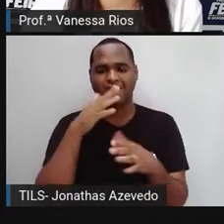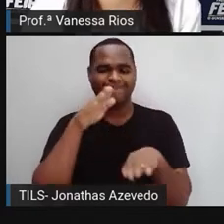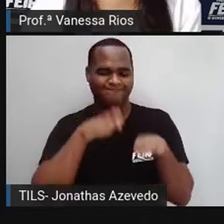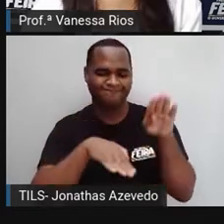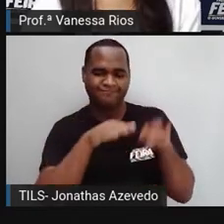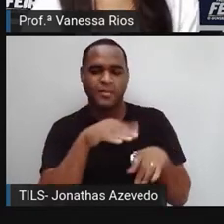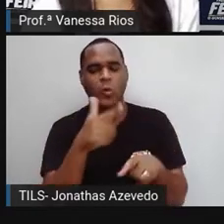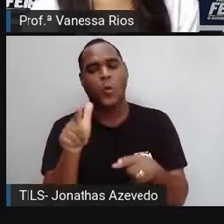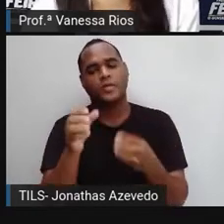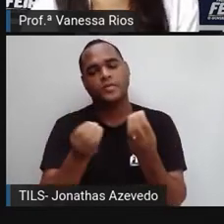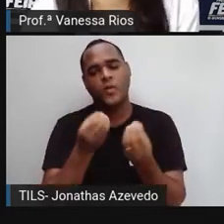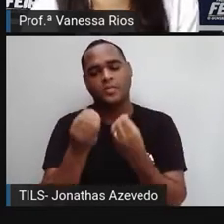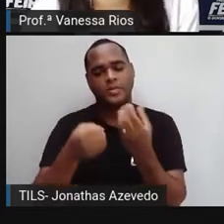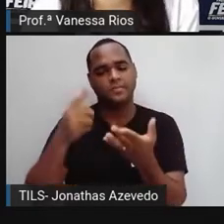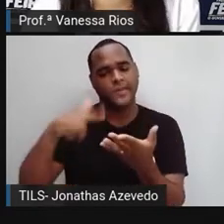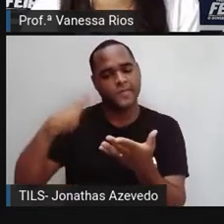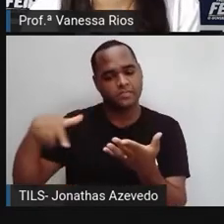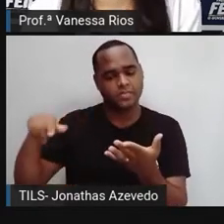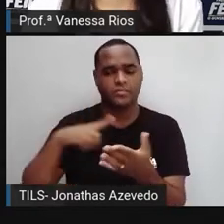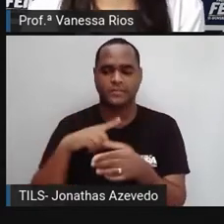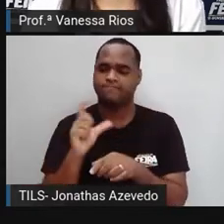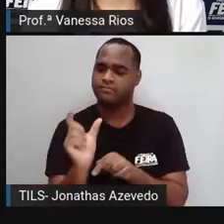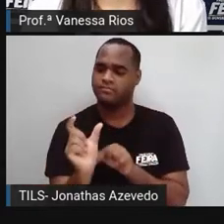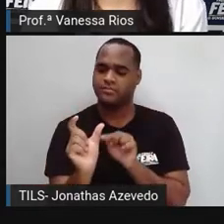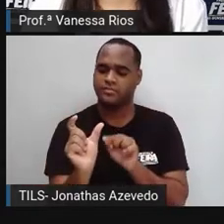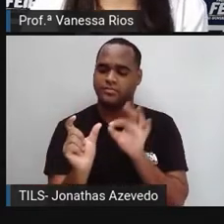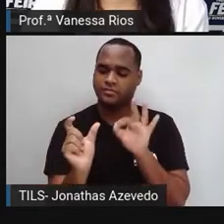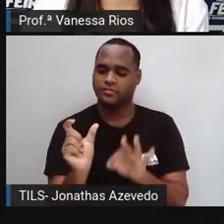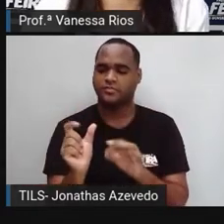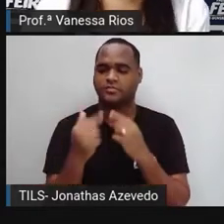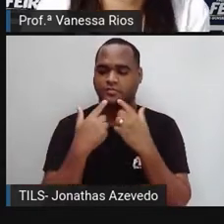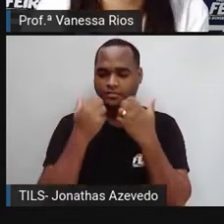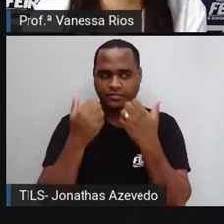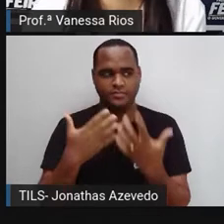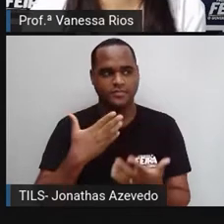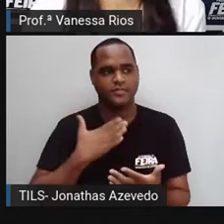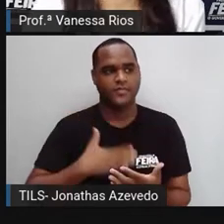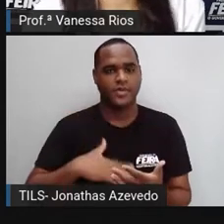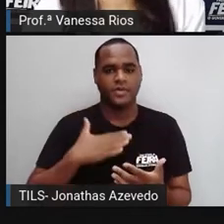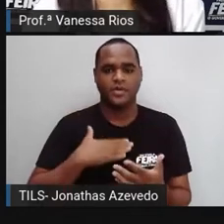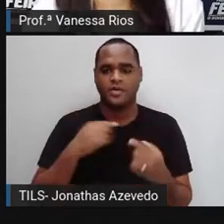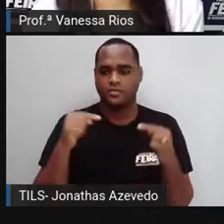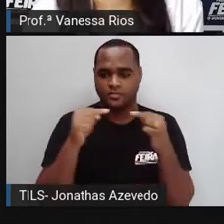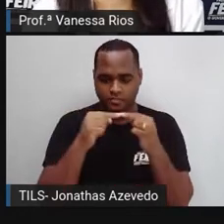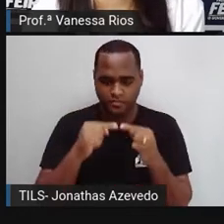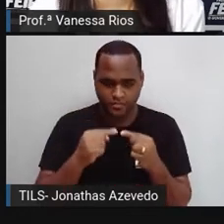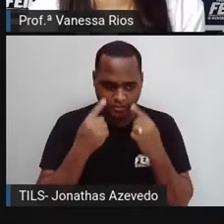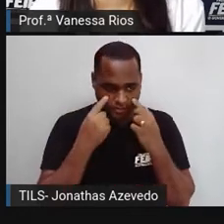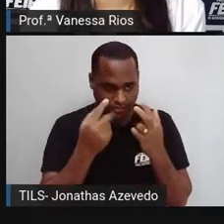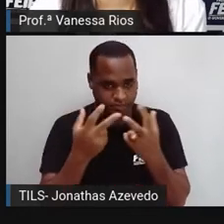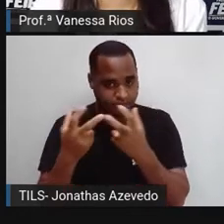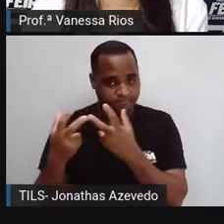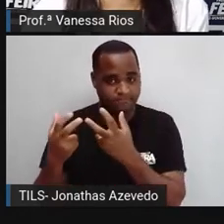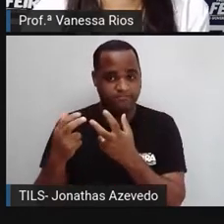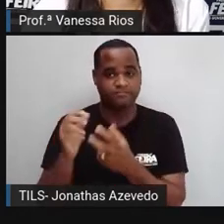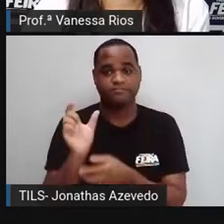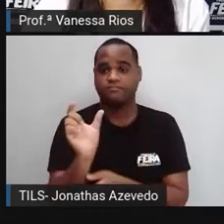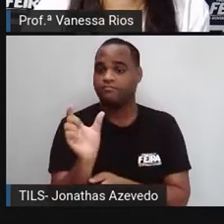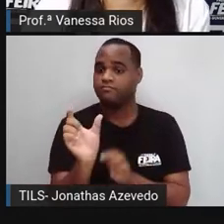você repetisse esta palavra, tá certo? Então vamos falar aí bem devagar, para a gente observar. E